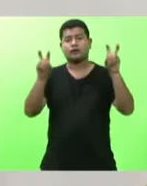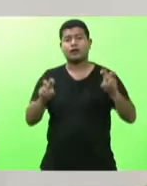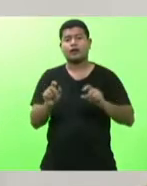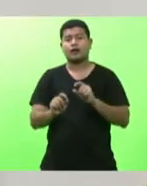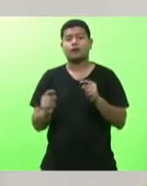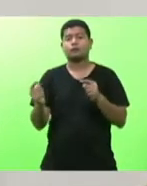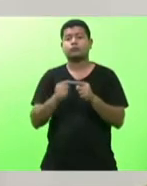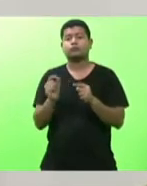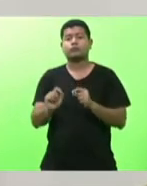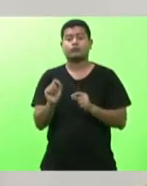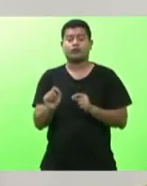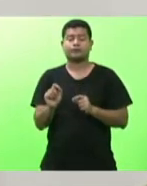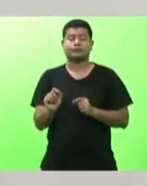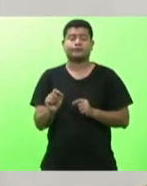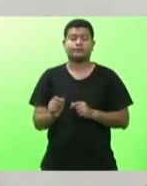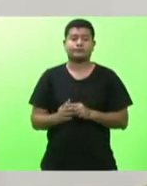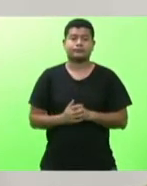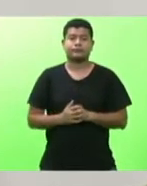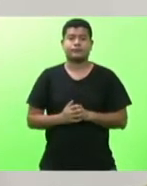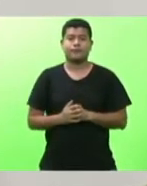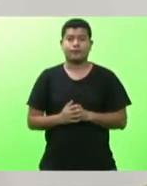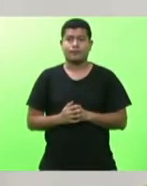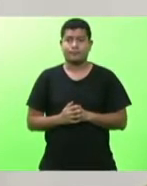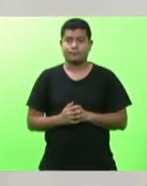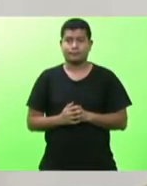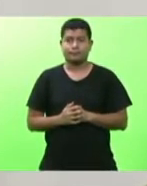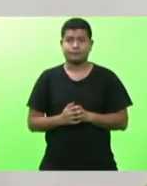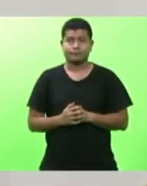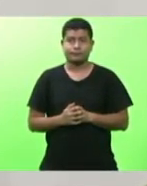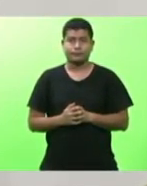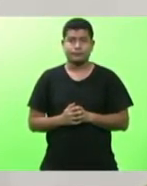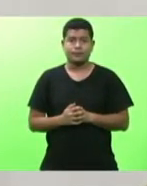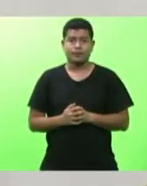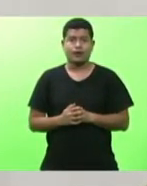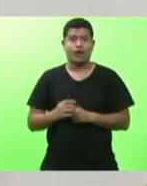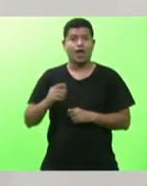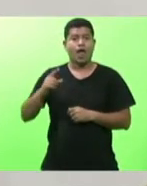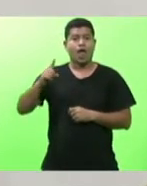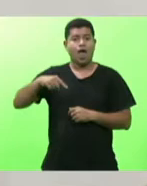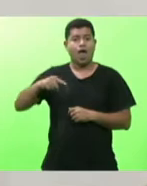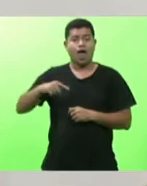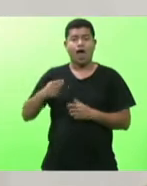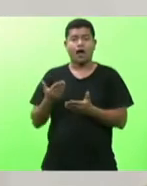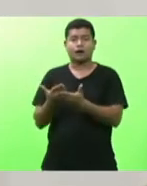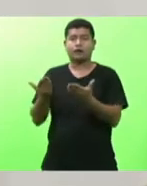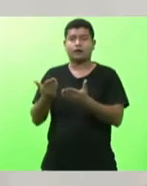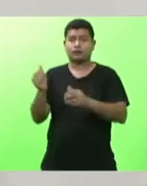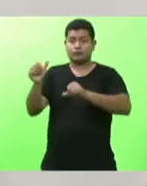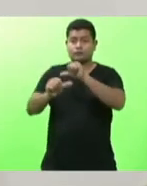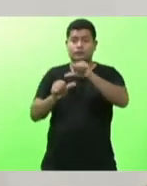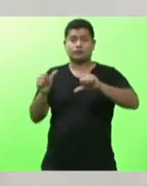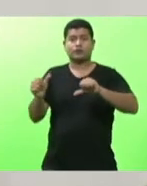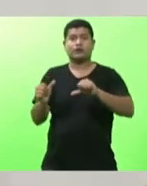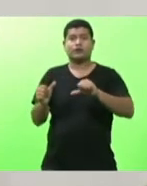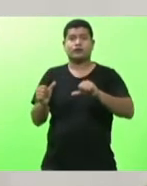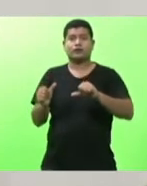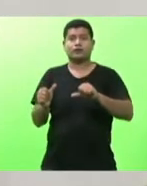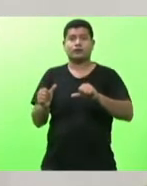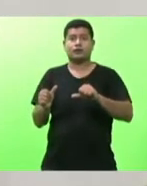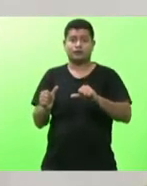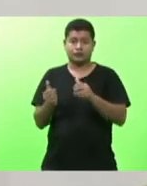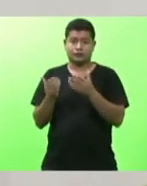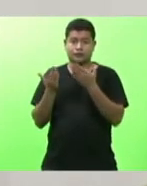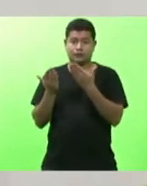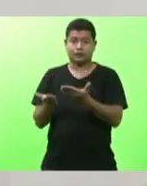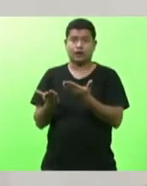trata-se em relação à questão da correção na verdade da reposição